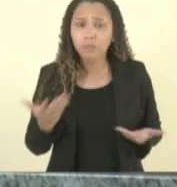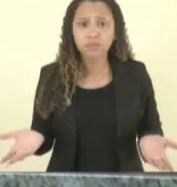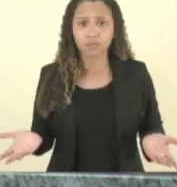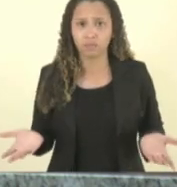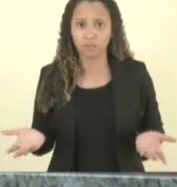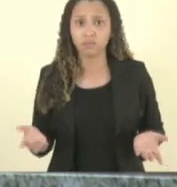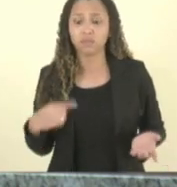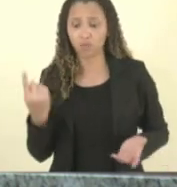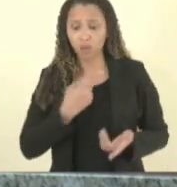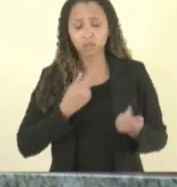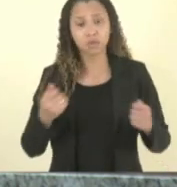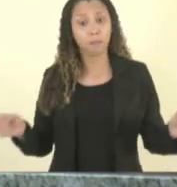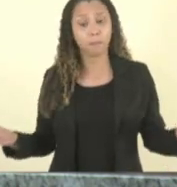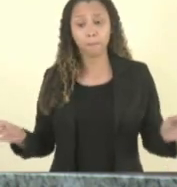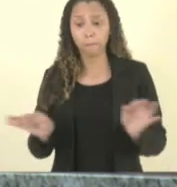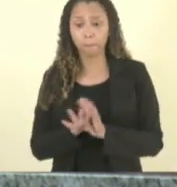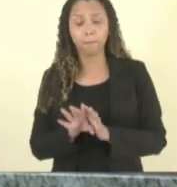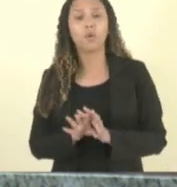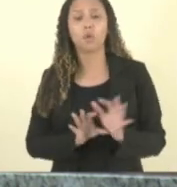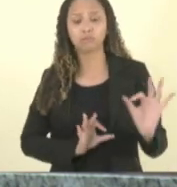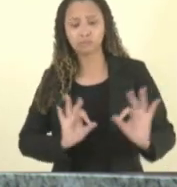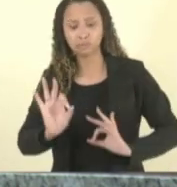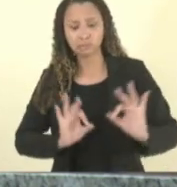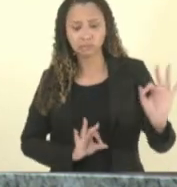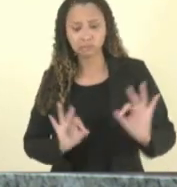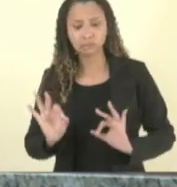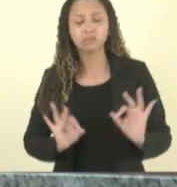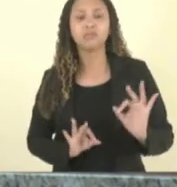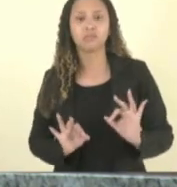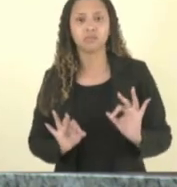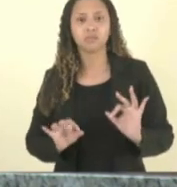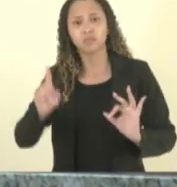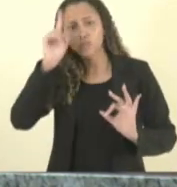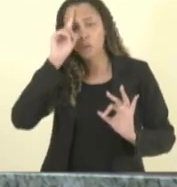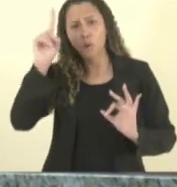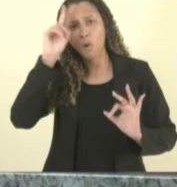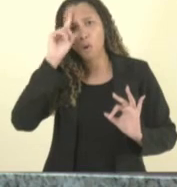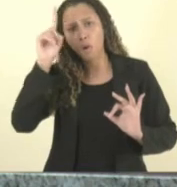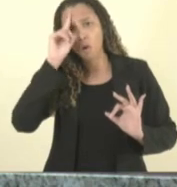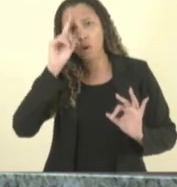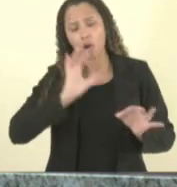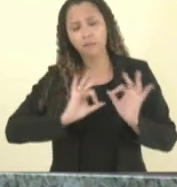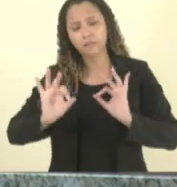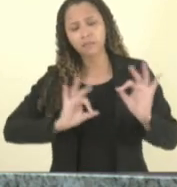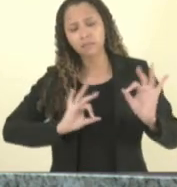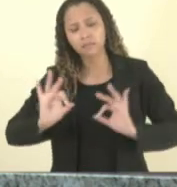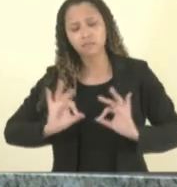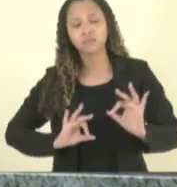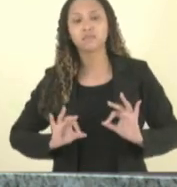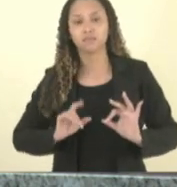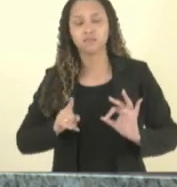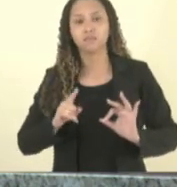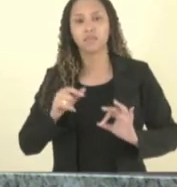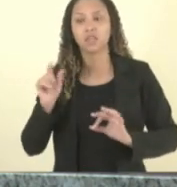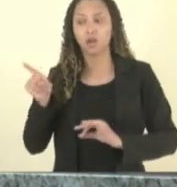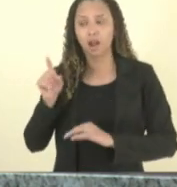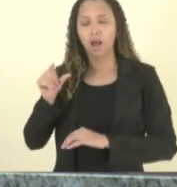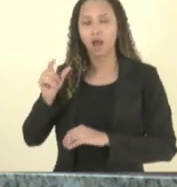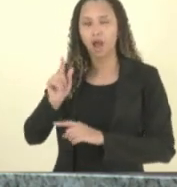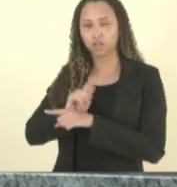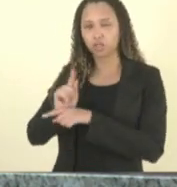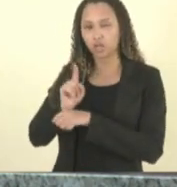e quando nos preparamos de forma rotineira como a gerente falou da SEDU